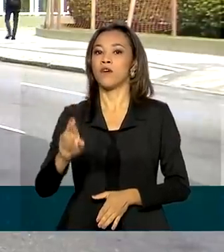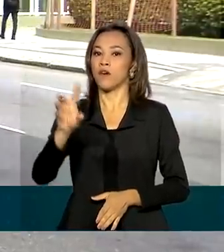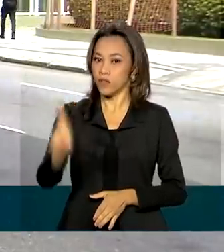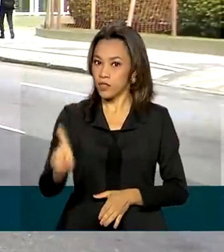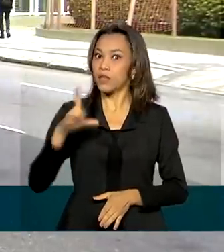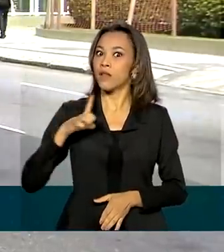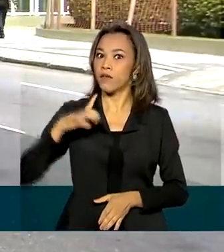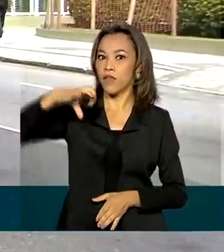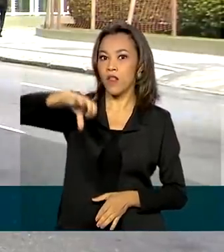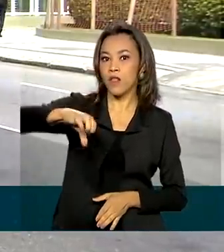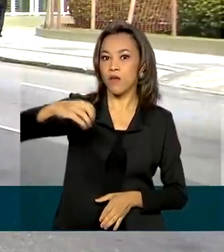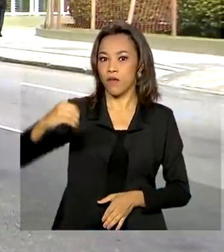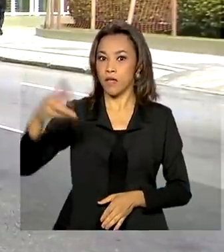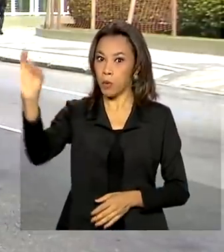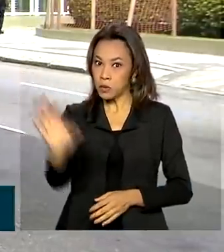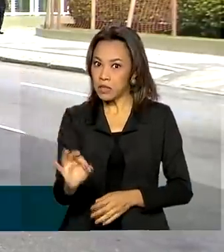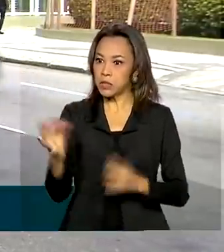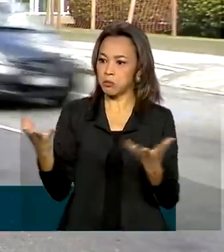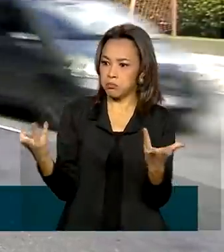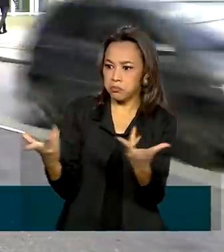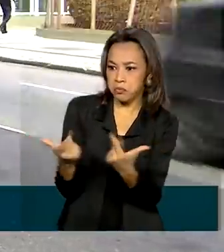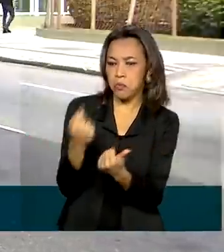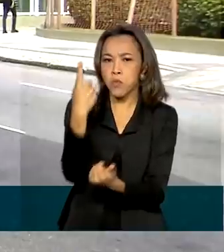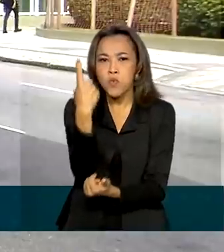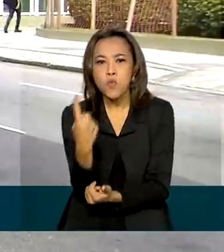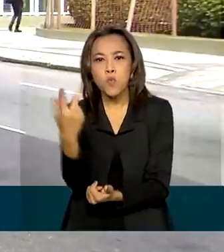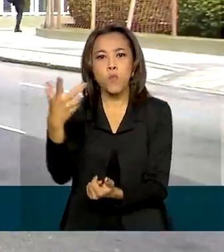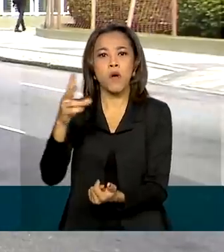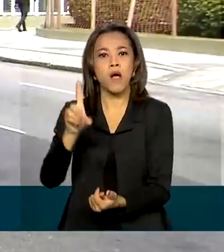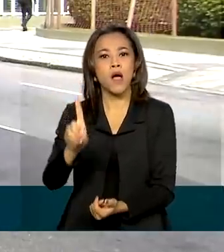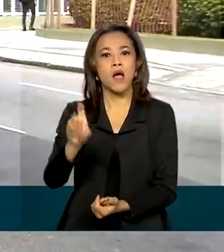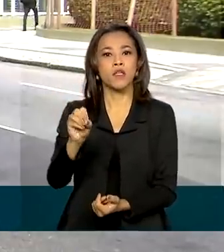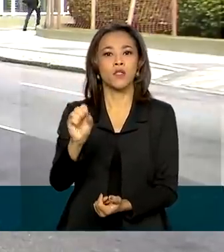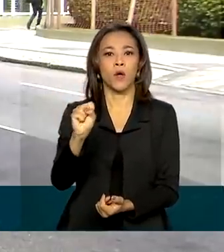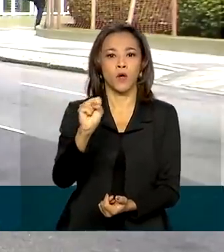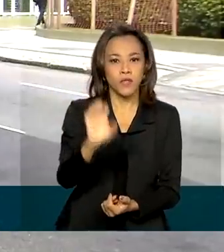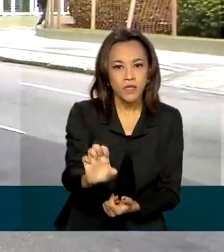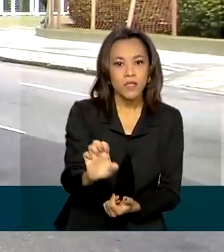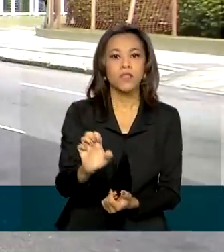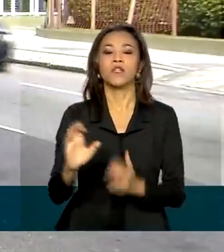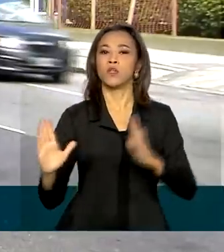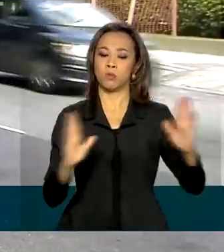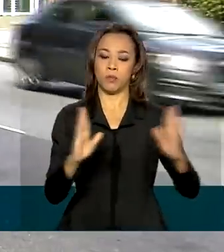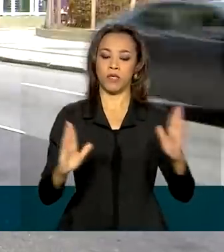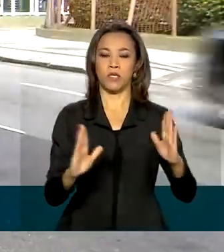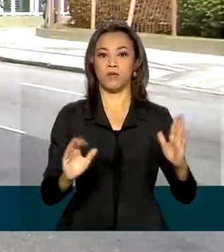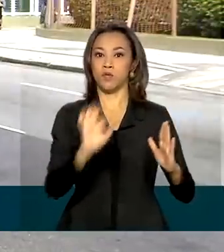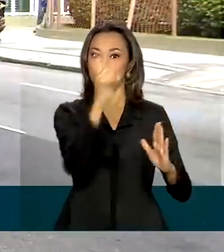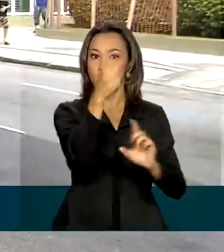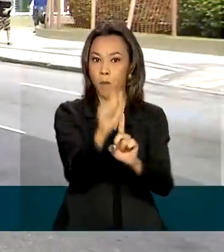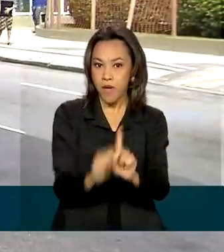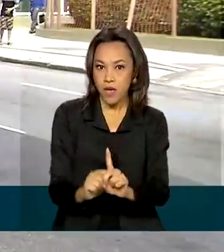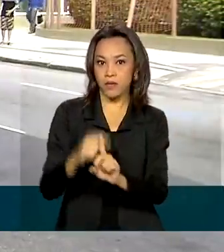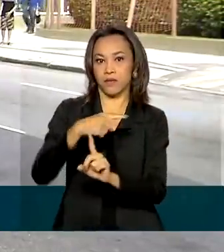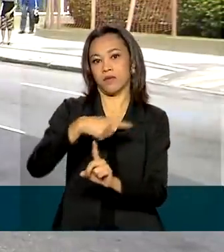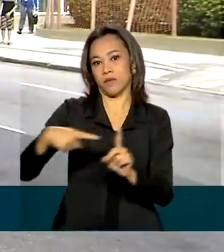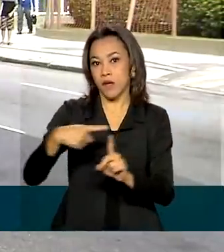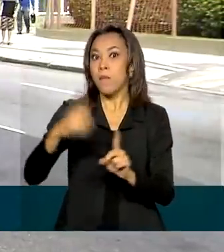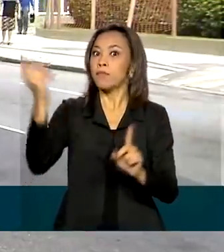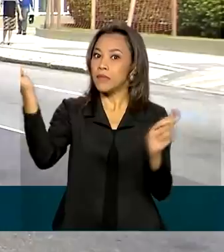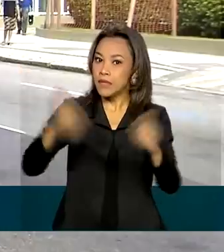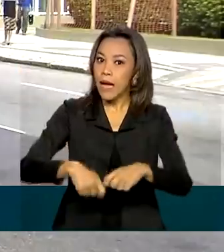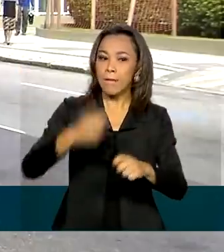teve 90% de eficácia com uma dose reduzida e outra dose completa no intervalo de um mês. Dessa forma, ela pode chegar a mais